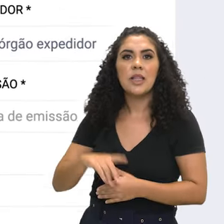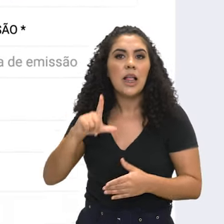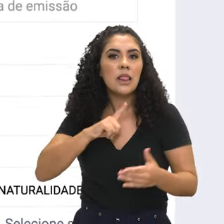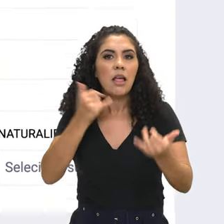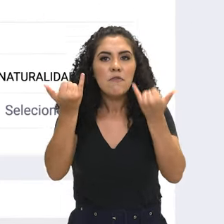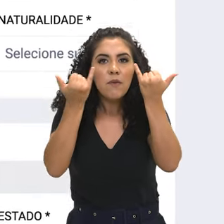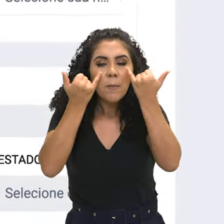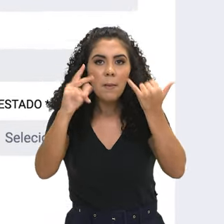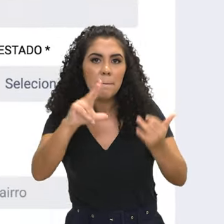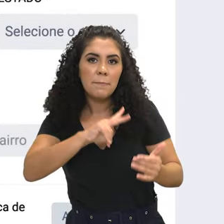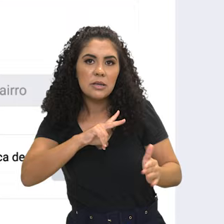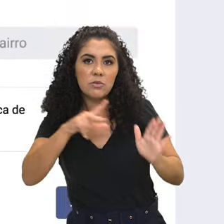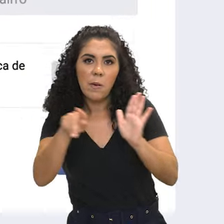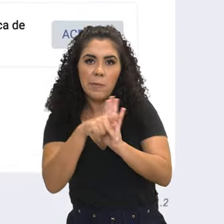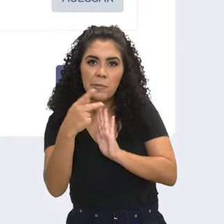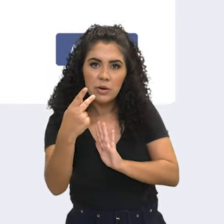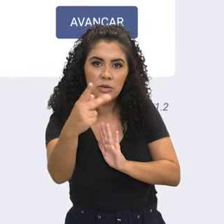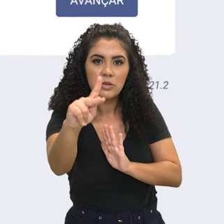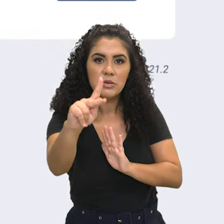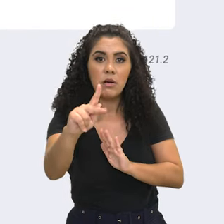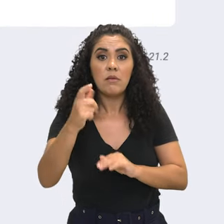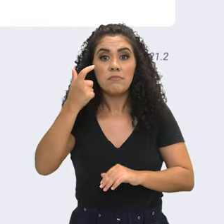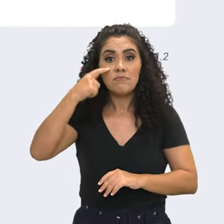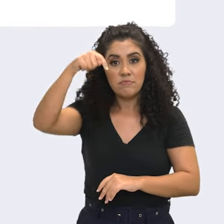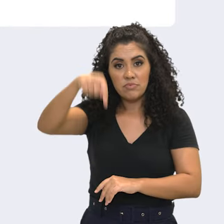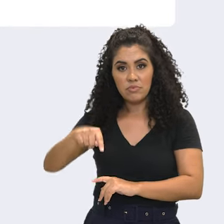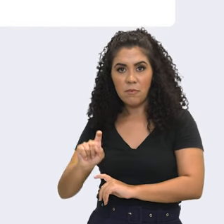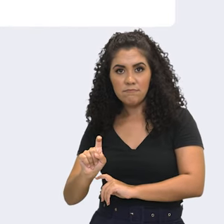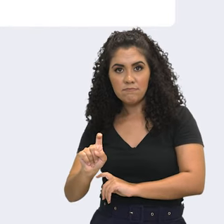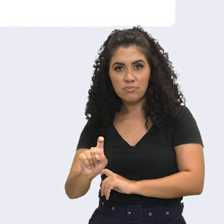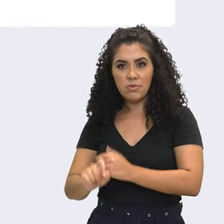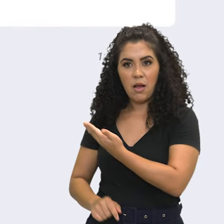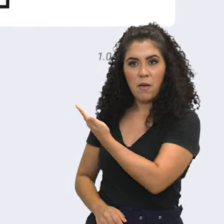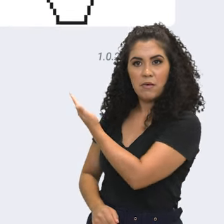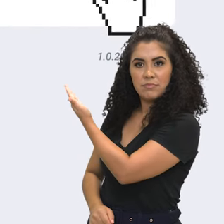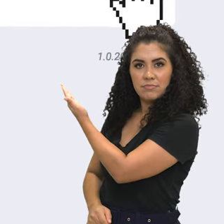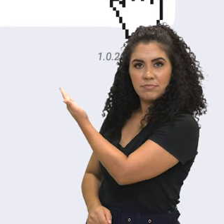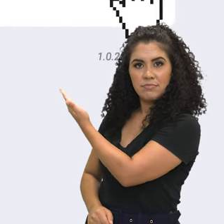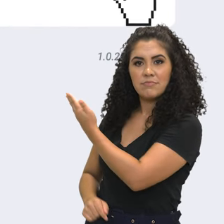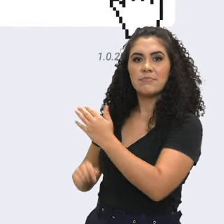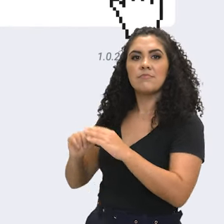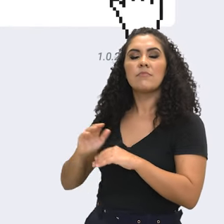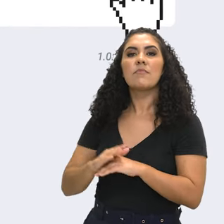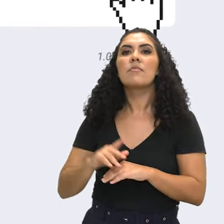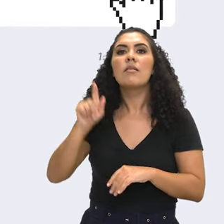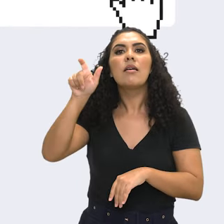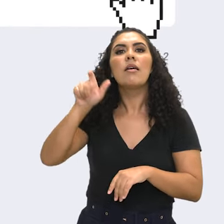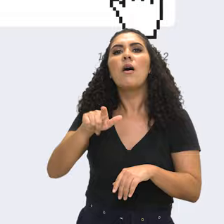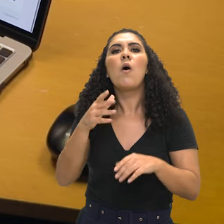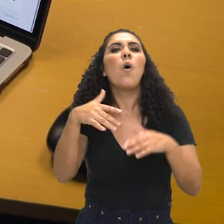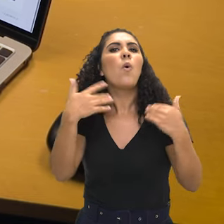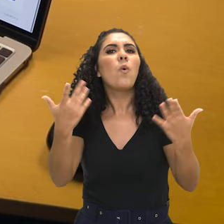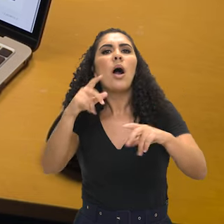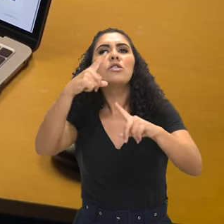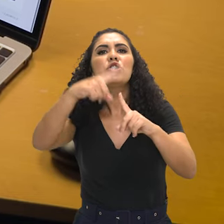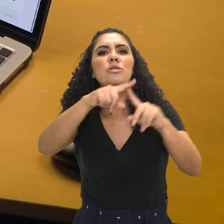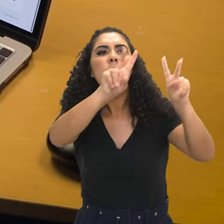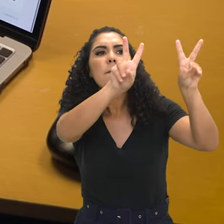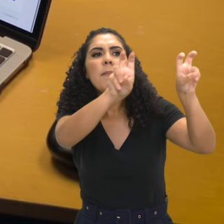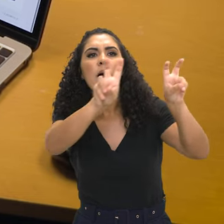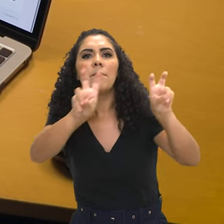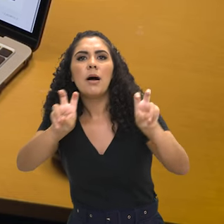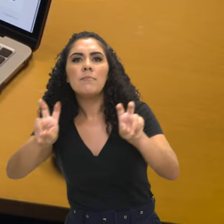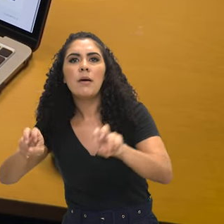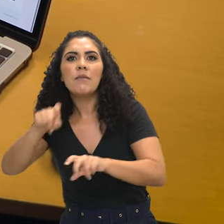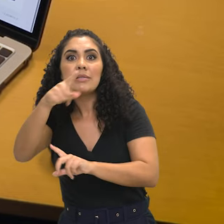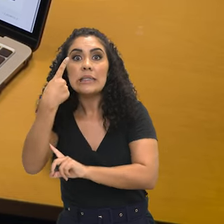coloca primeiro as suas informações pessoais e depois vai para a grande primeira escolha do candidato, que é, afinal de contas, que bloco